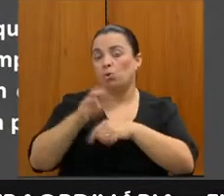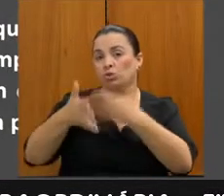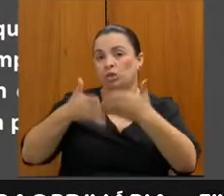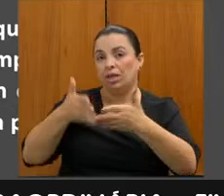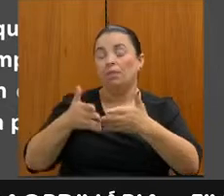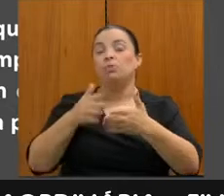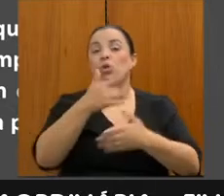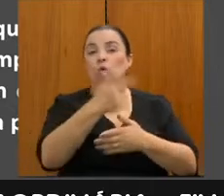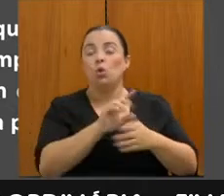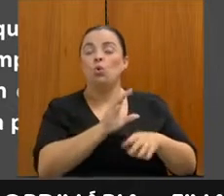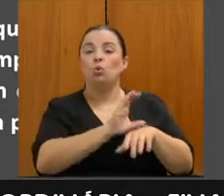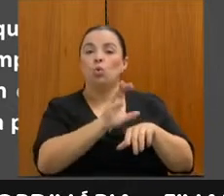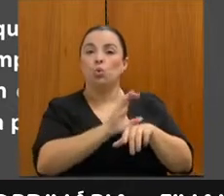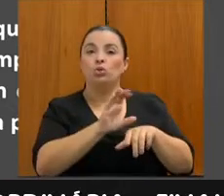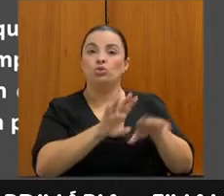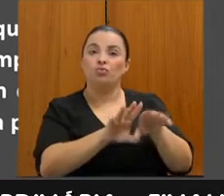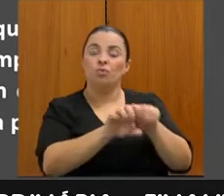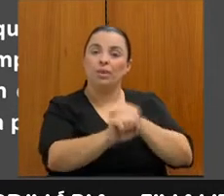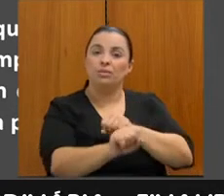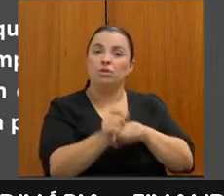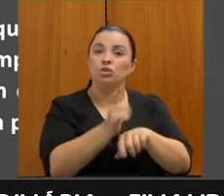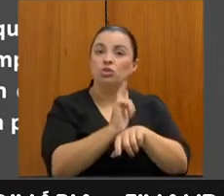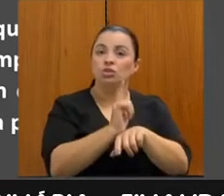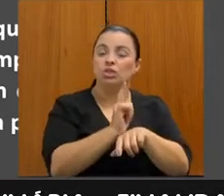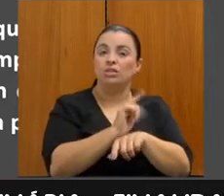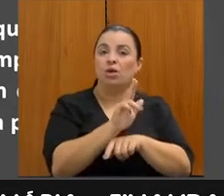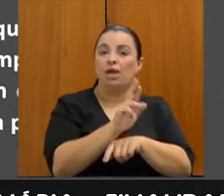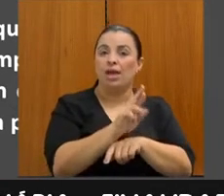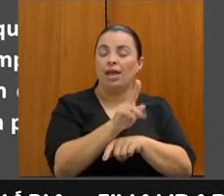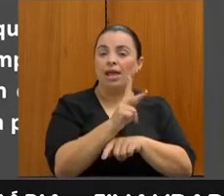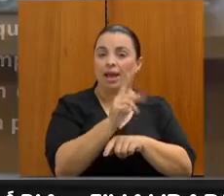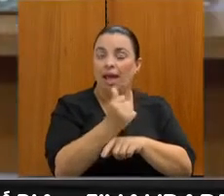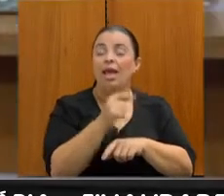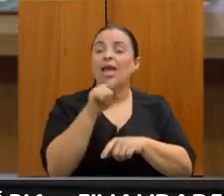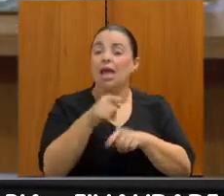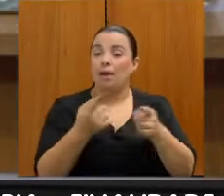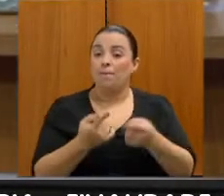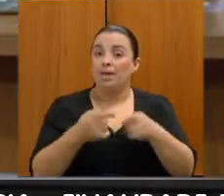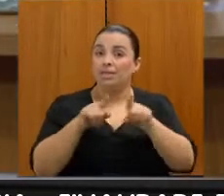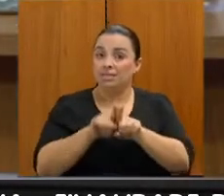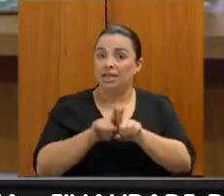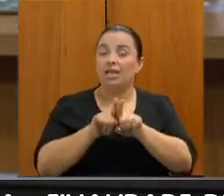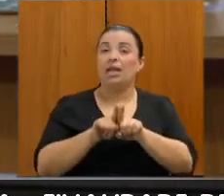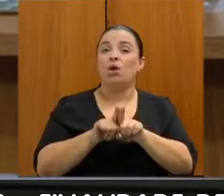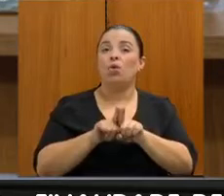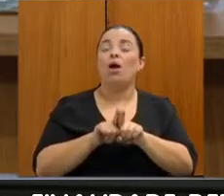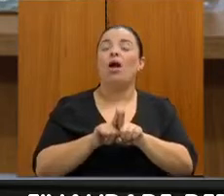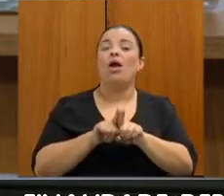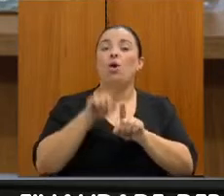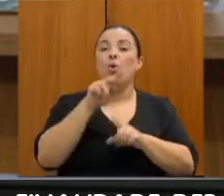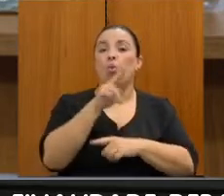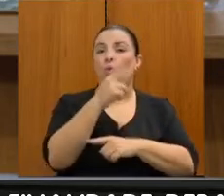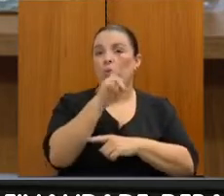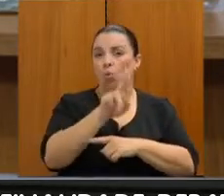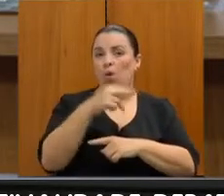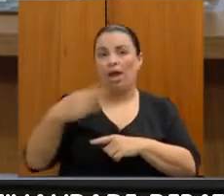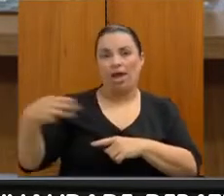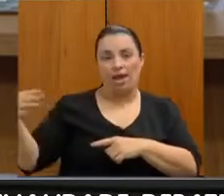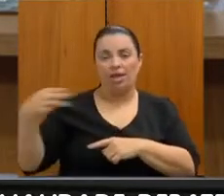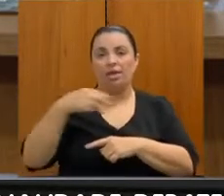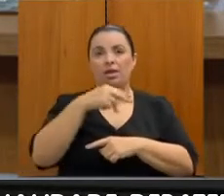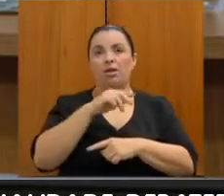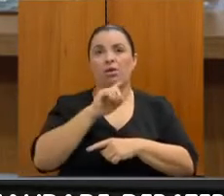gestores de RH. Ambos em parceria com o Eng, ambos na modalidade online, que a gente deve iniciar, fazer a abertura oficial dele